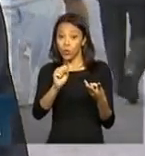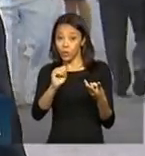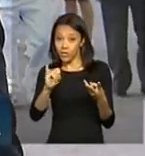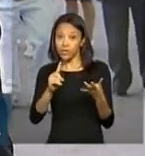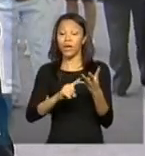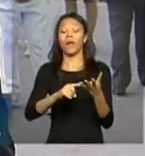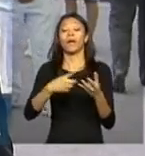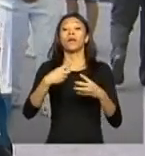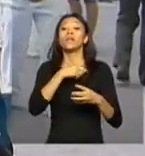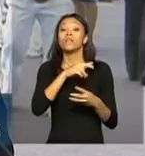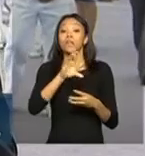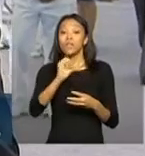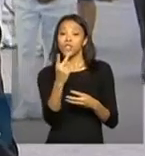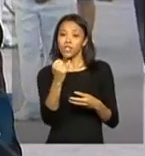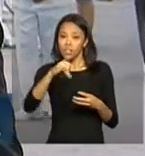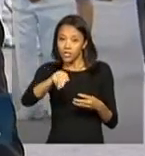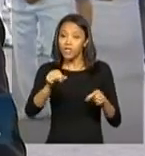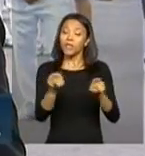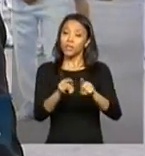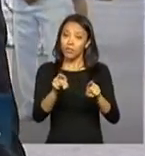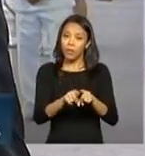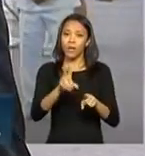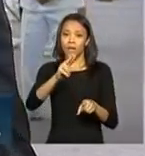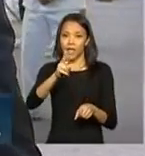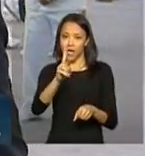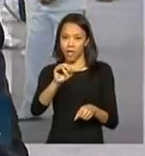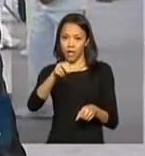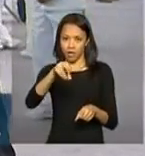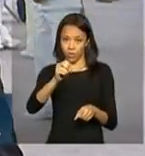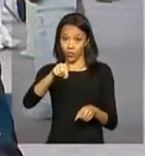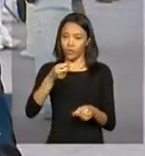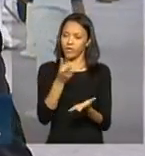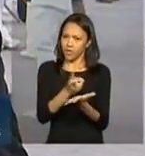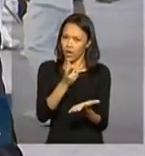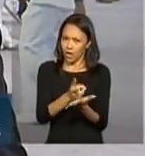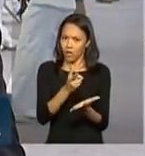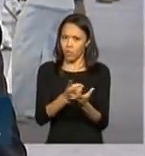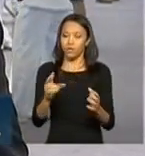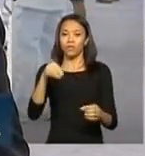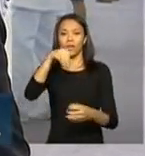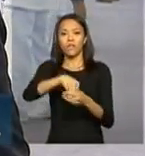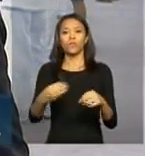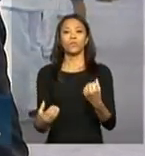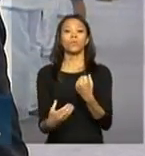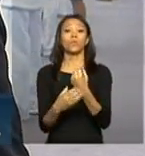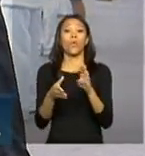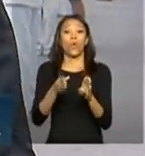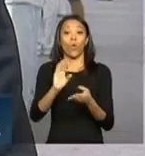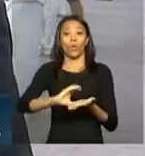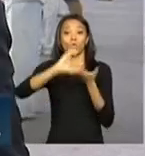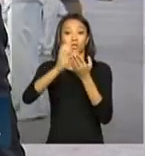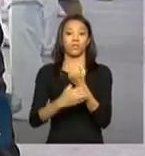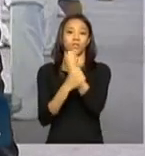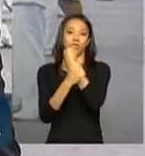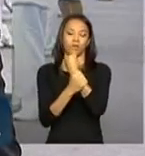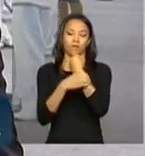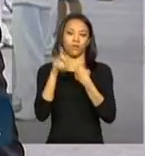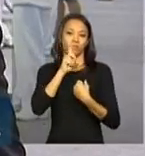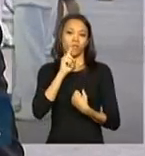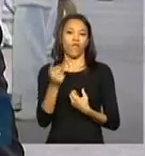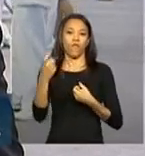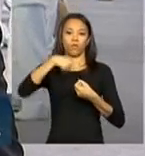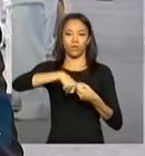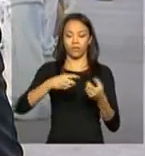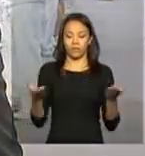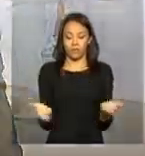Unido, que são os membros integrantes permanentes do Conselho de Segurança das Nações Unidas. Voltamos com você aí no